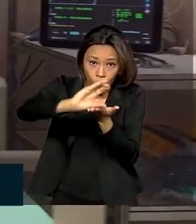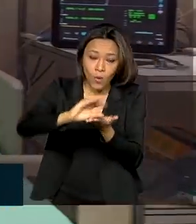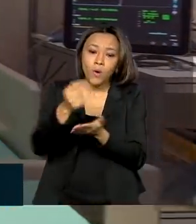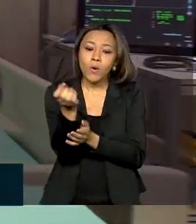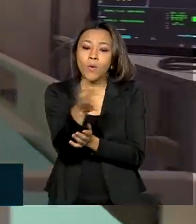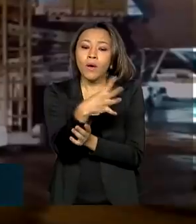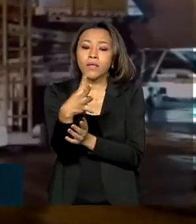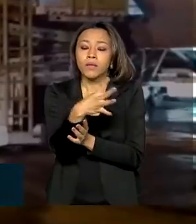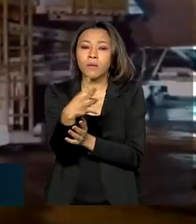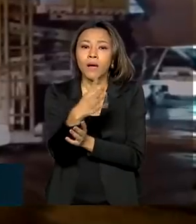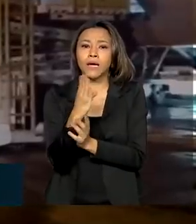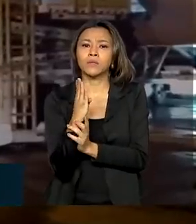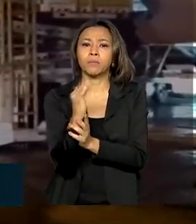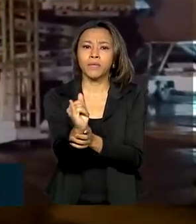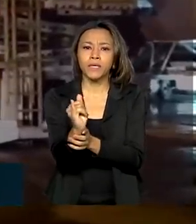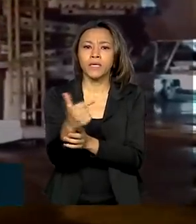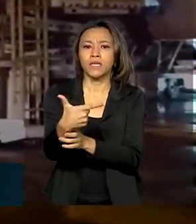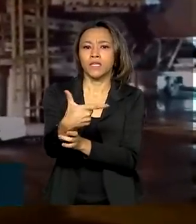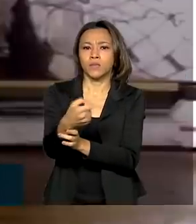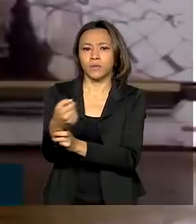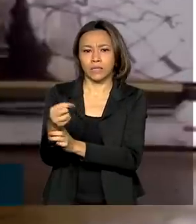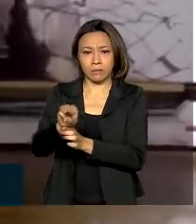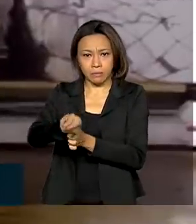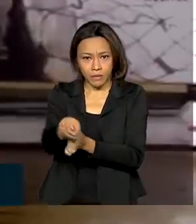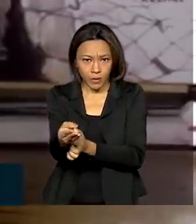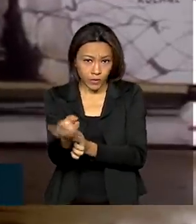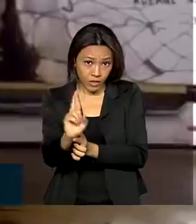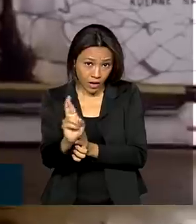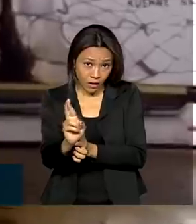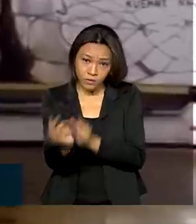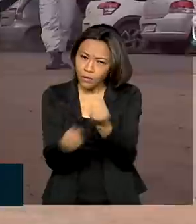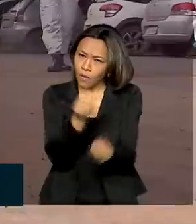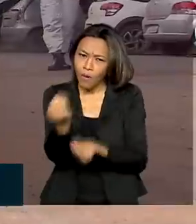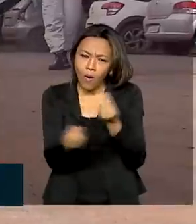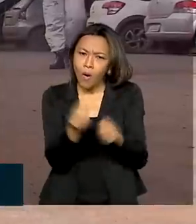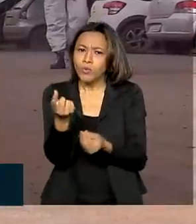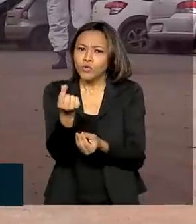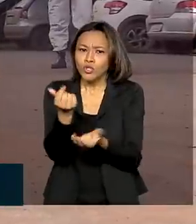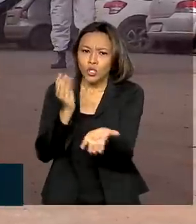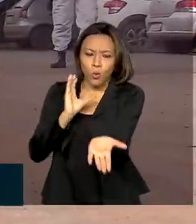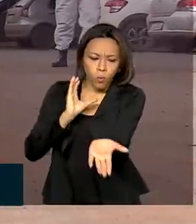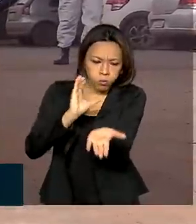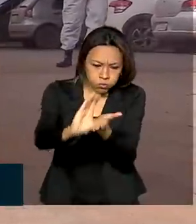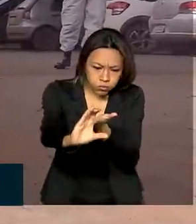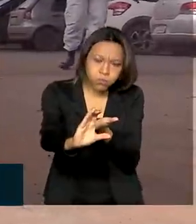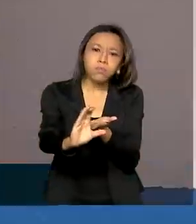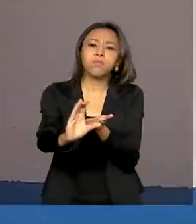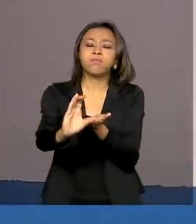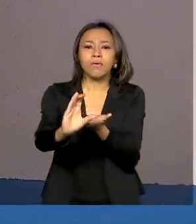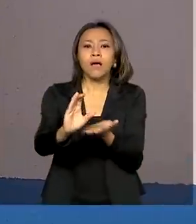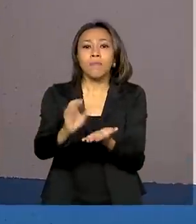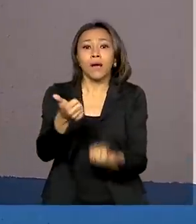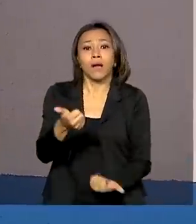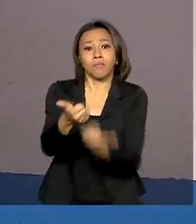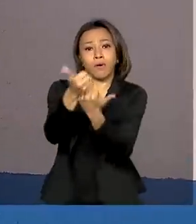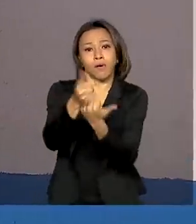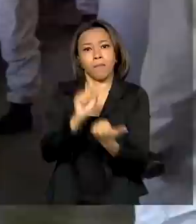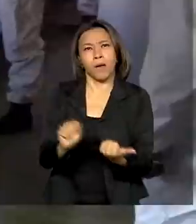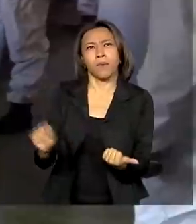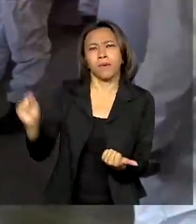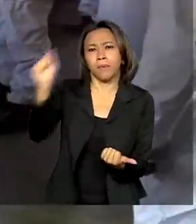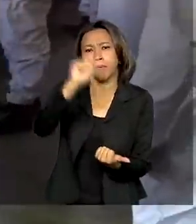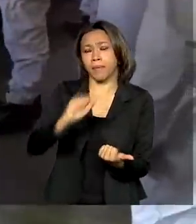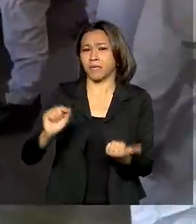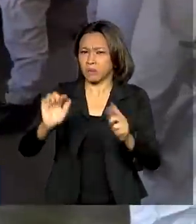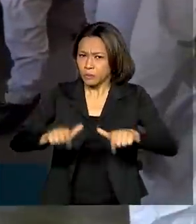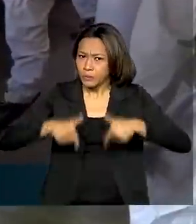44,2 bilhões por meio de créditos extraordinários para reforçar o combate à